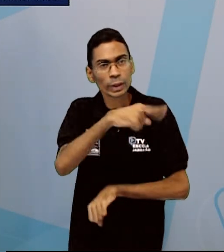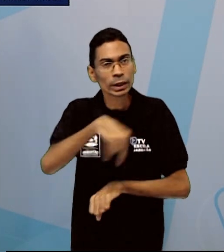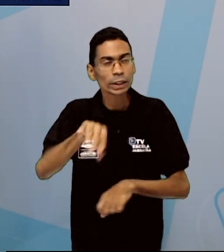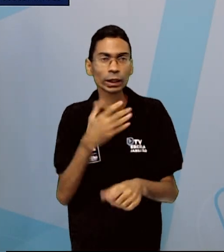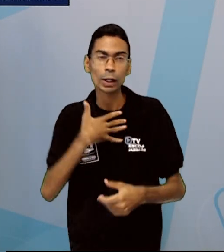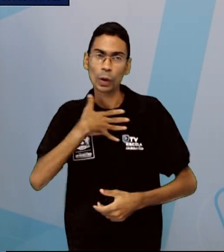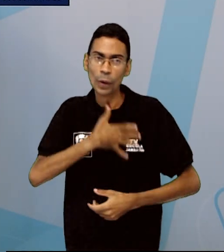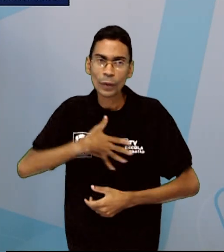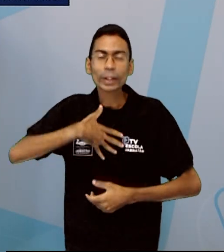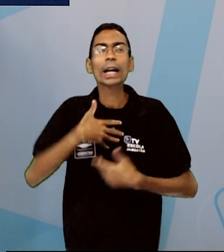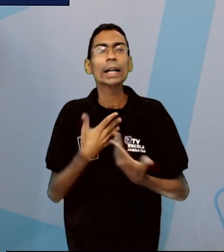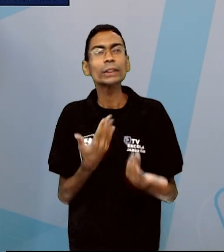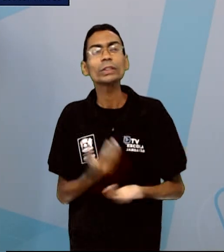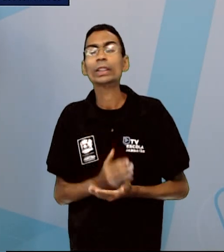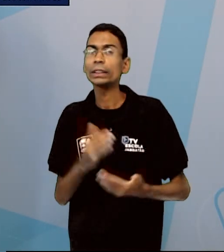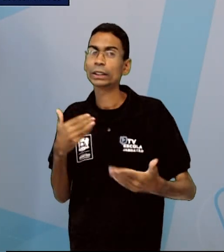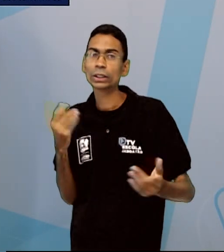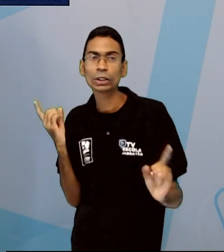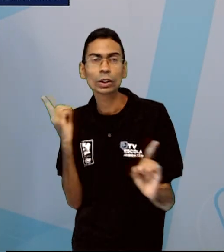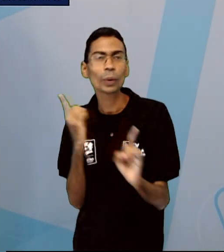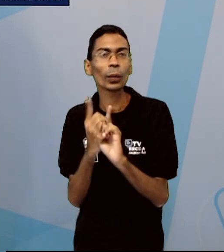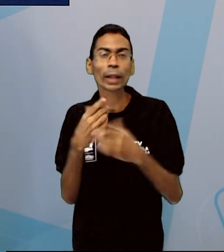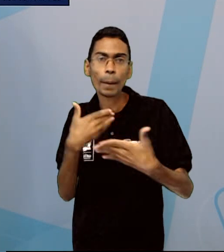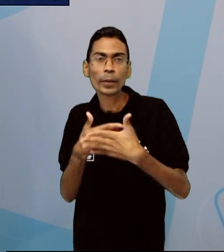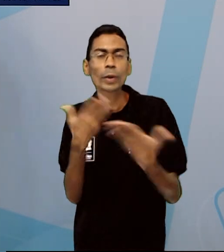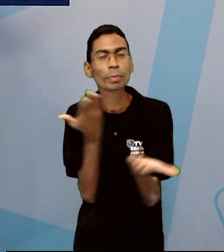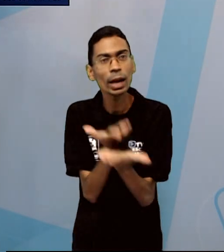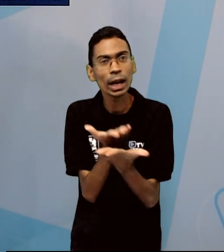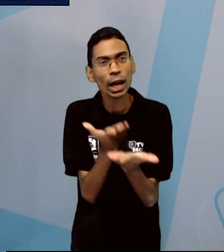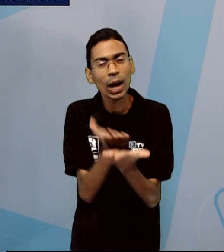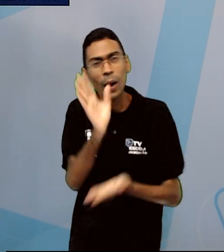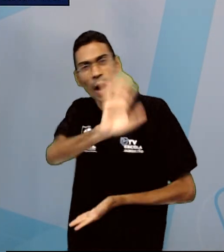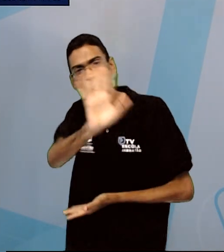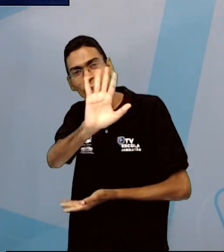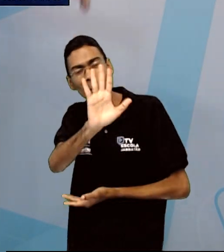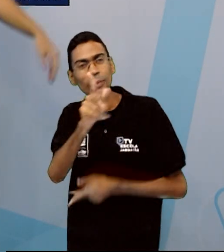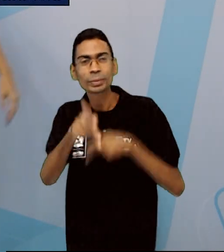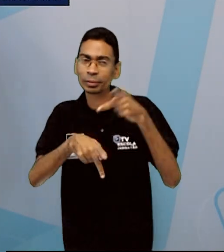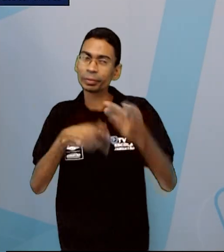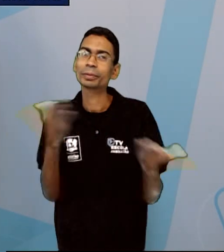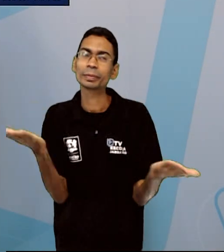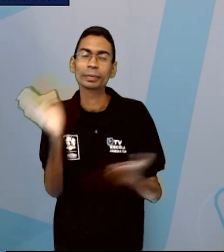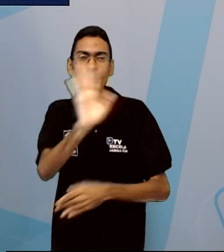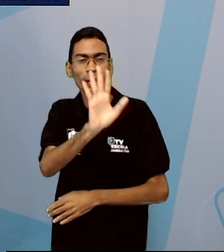gostado. E a gente se encontra na nossa próxima aula. Tchau, tchau, pessoal!